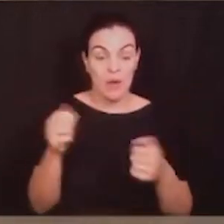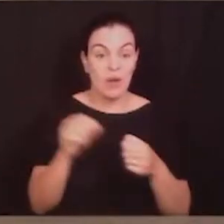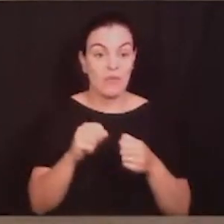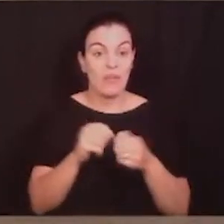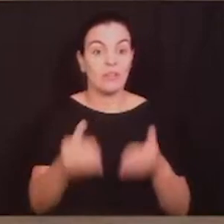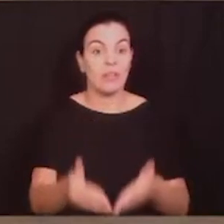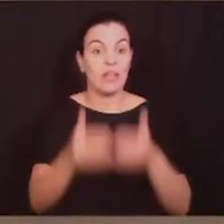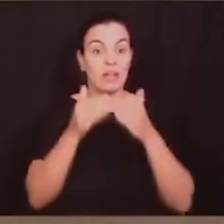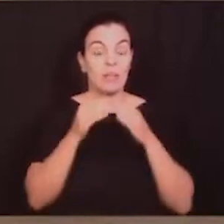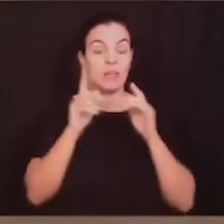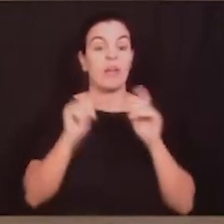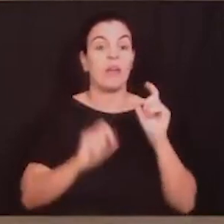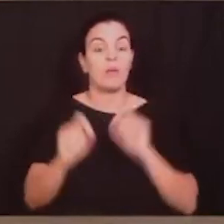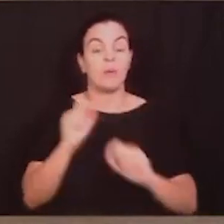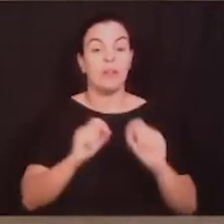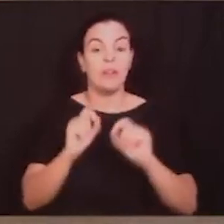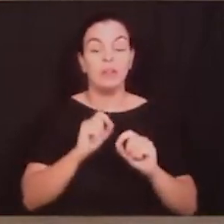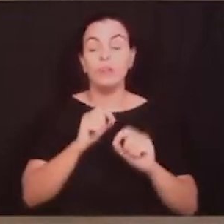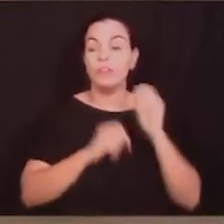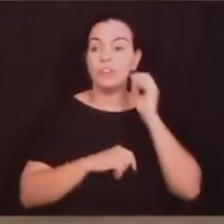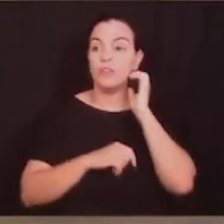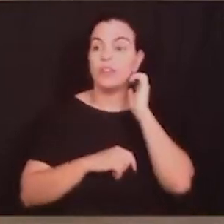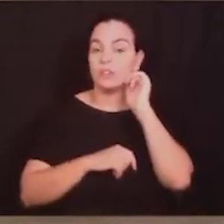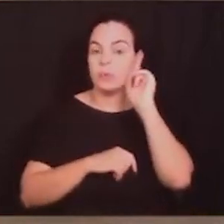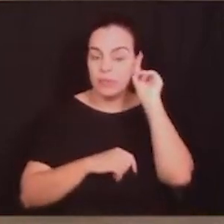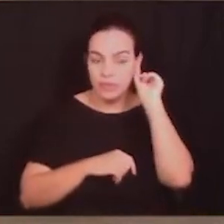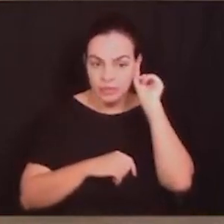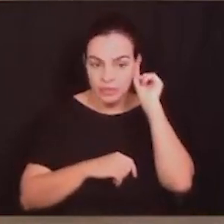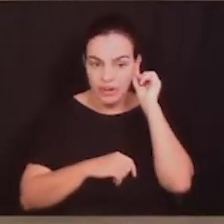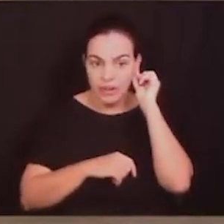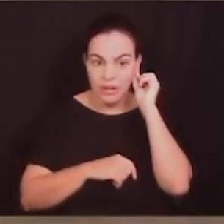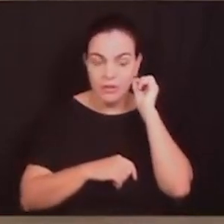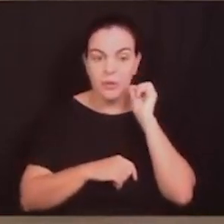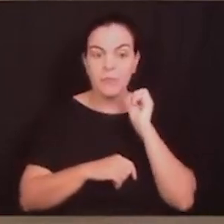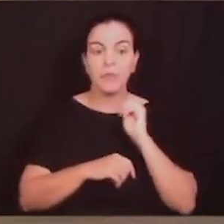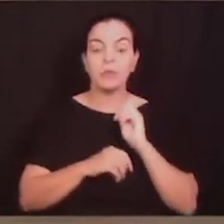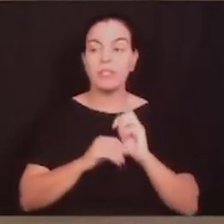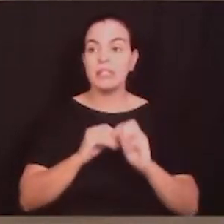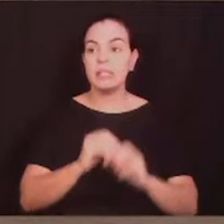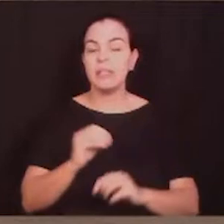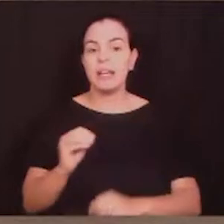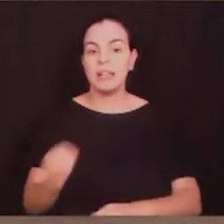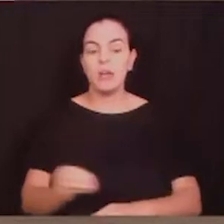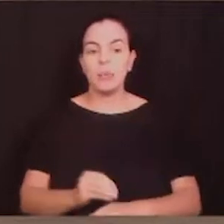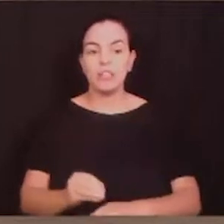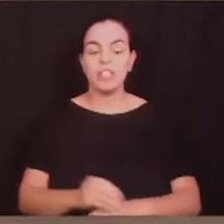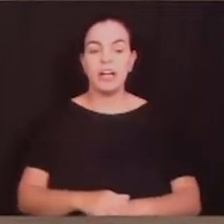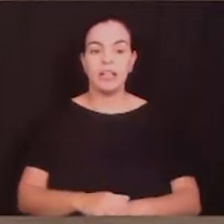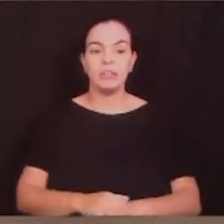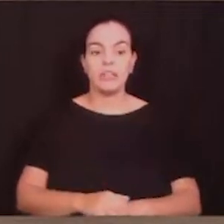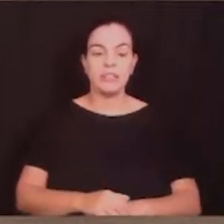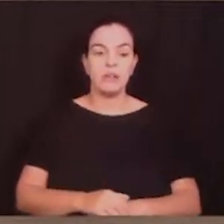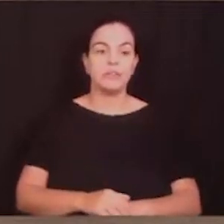população possa participar das discussões do transporte. Então, se nós somos aqui uma casa